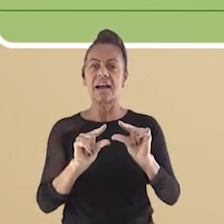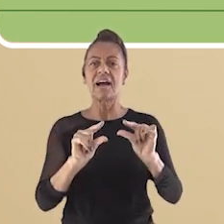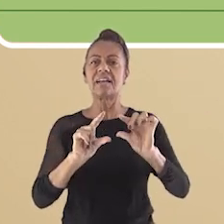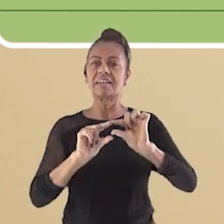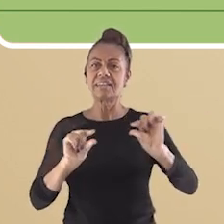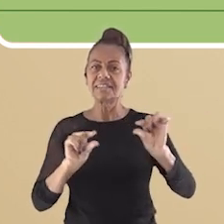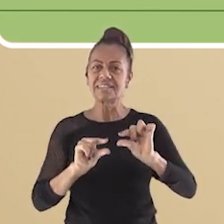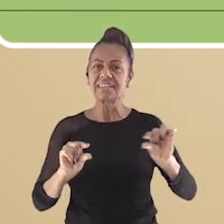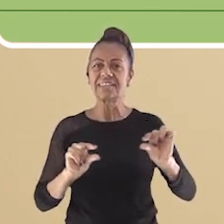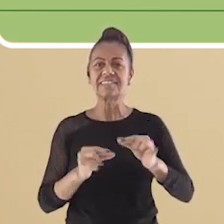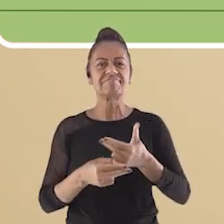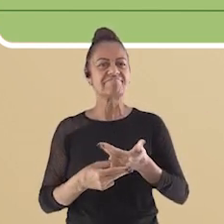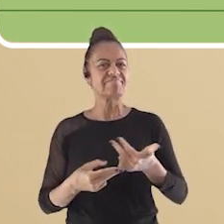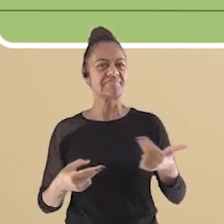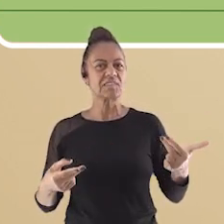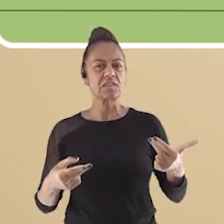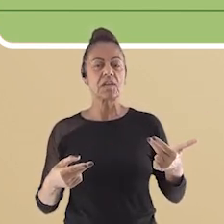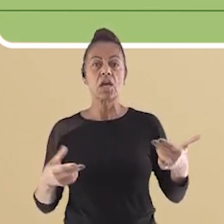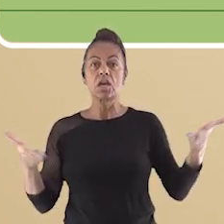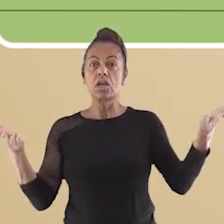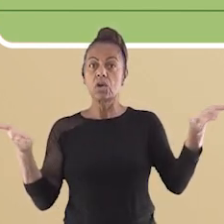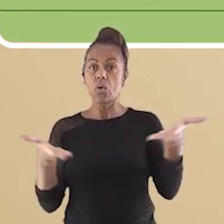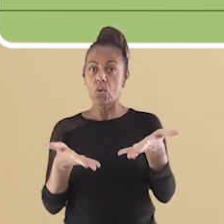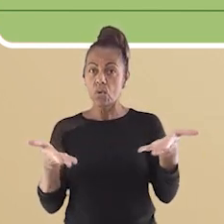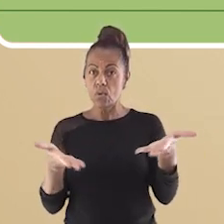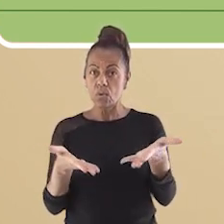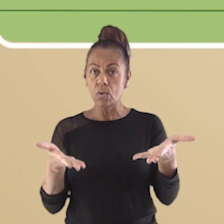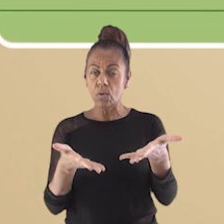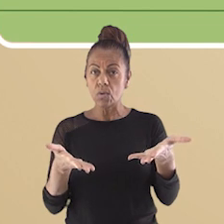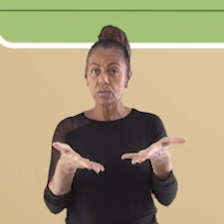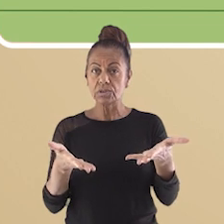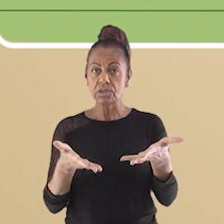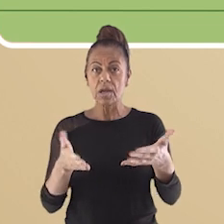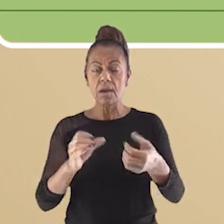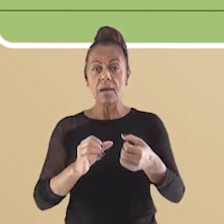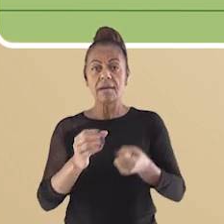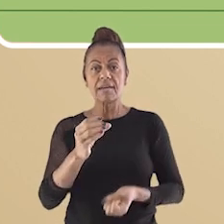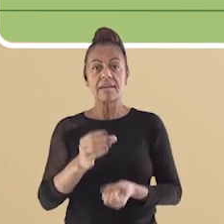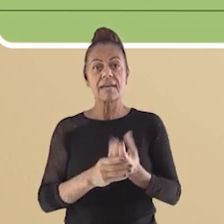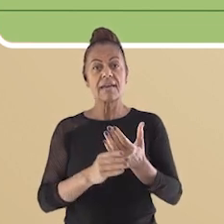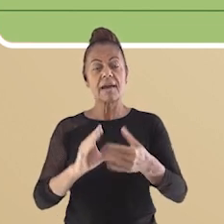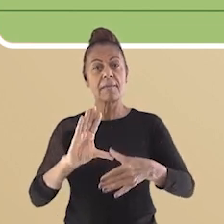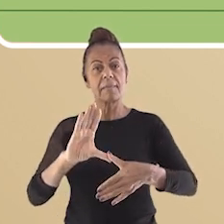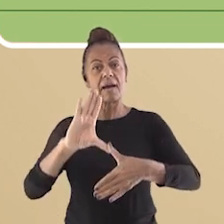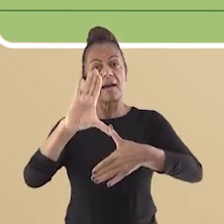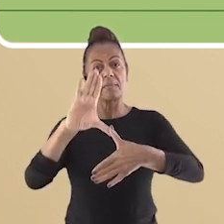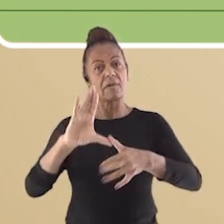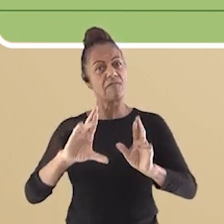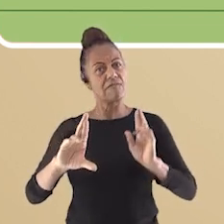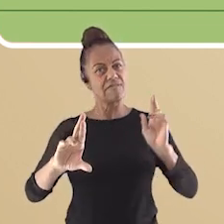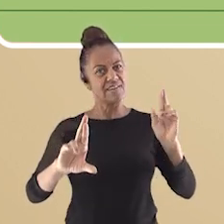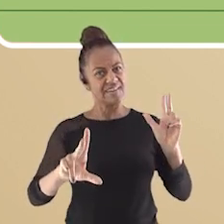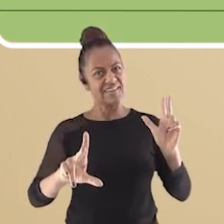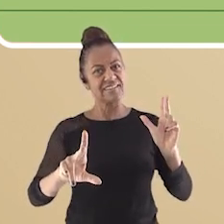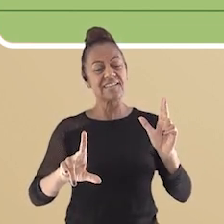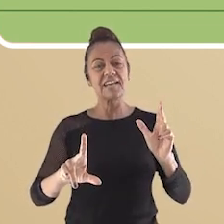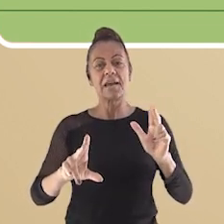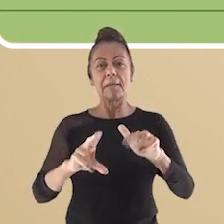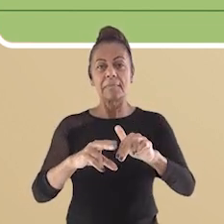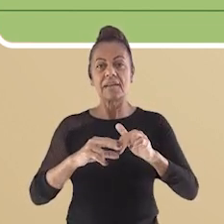legenda. E como nos dias de hoje, os mapas também são formados de maneira diferente, através de